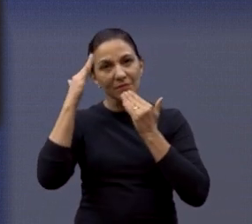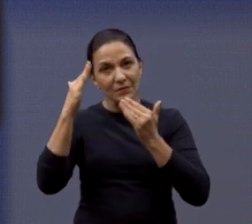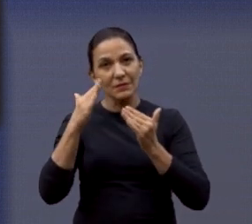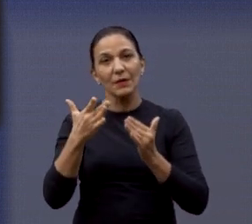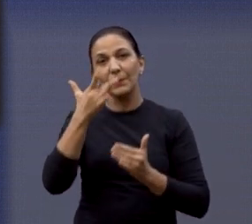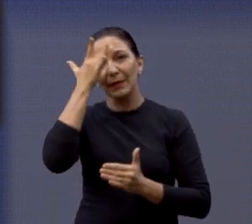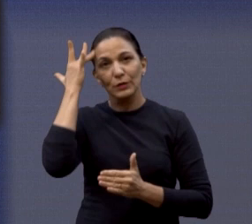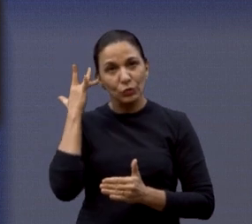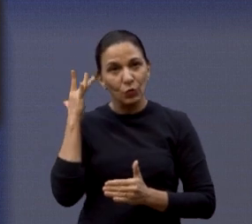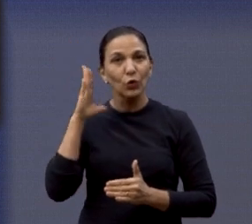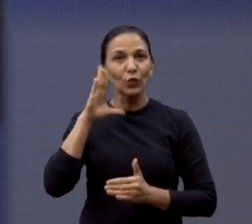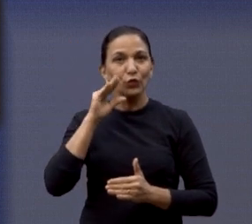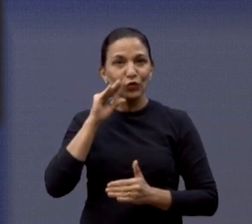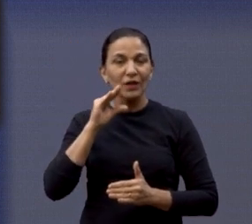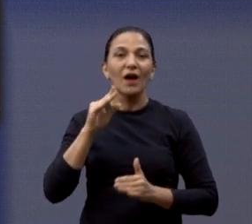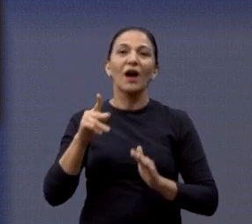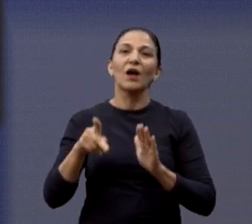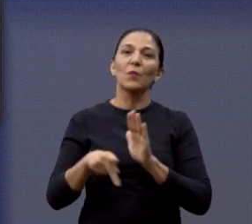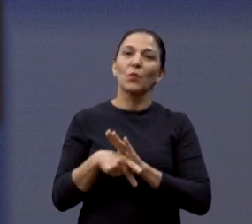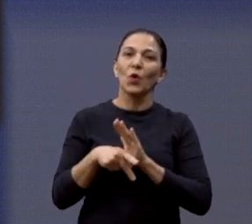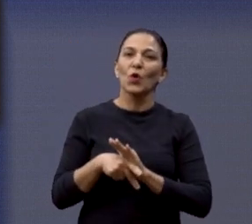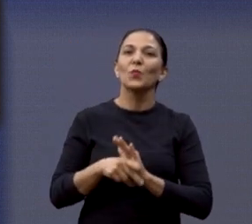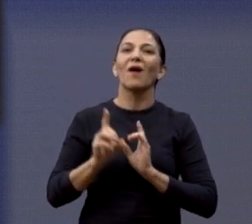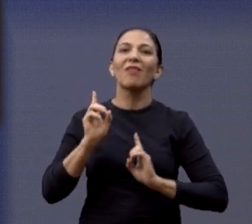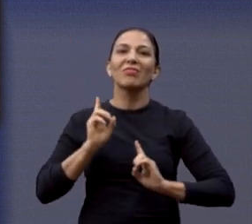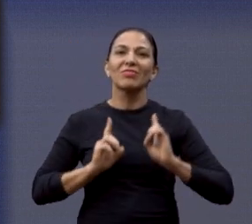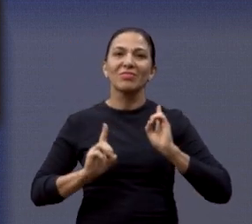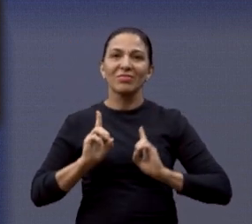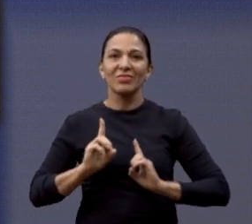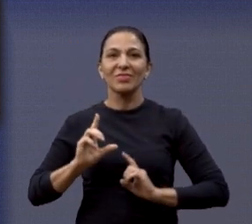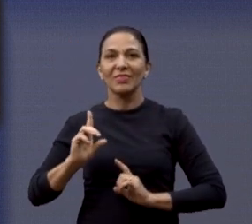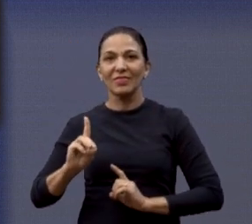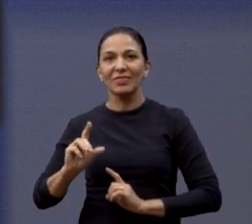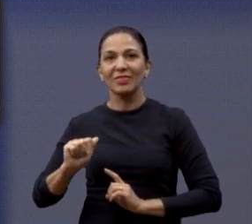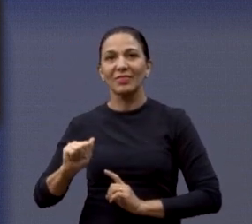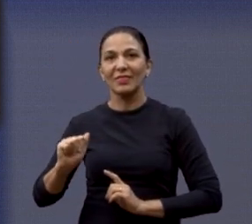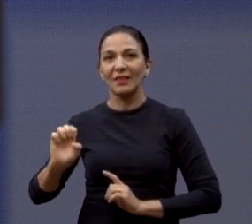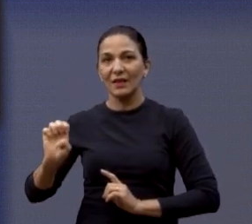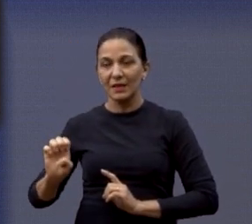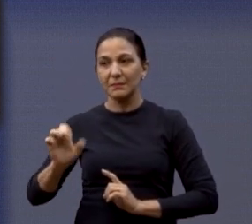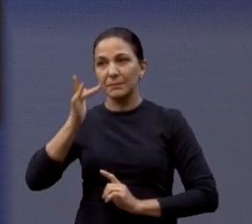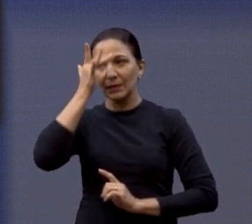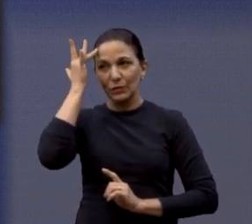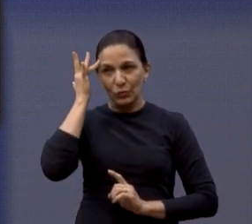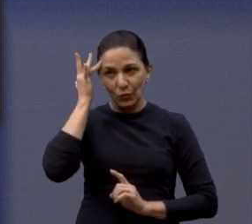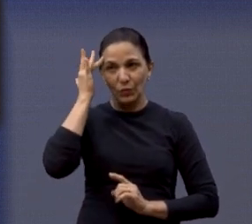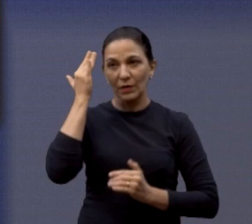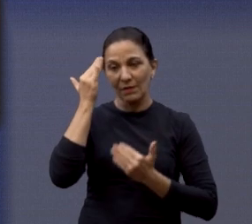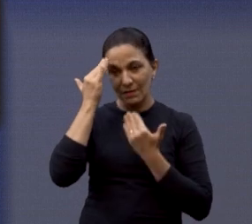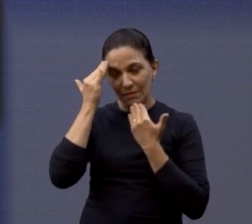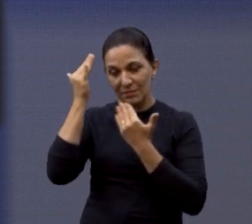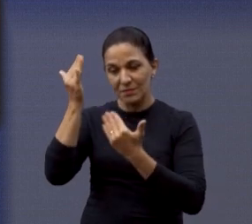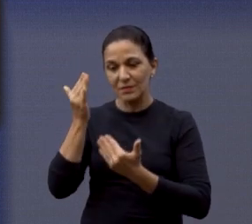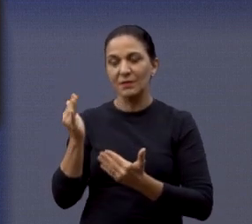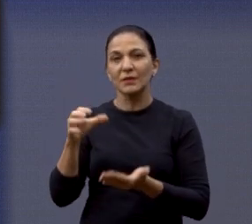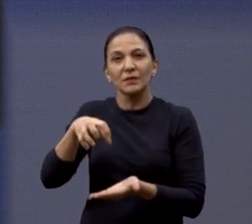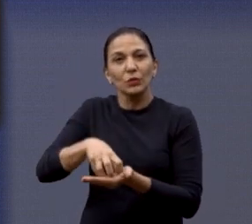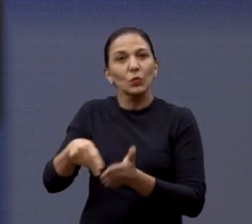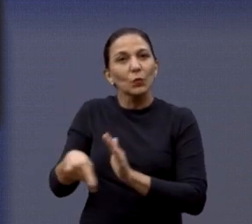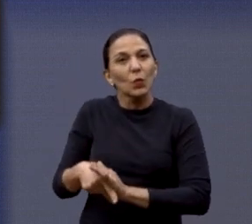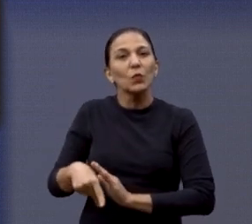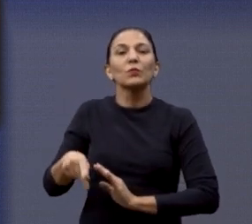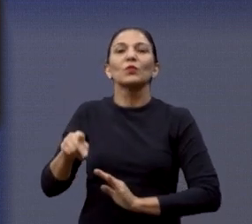ao Fernando, ao Brás, de Lorge. Essa obra aí foi feita, um